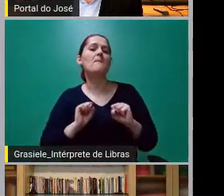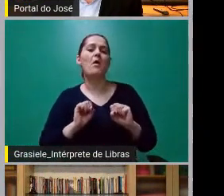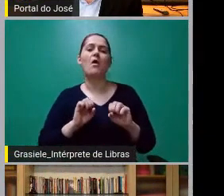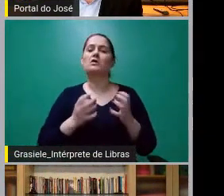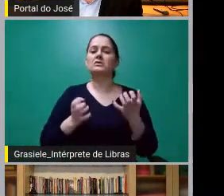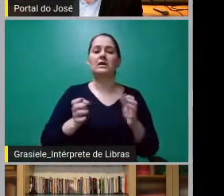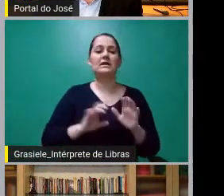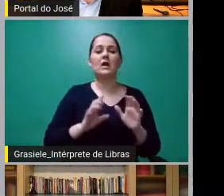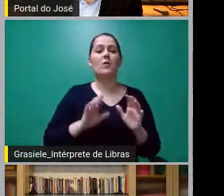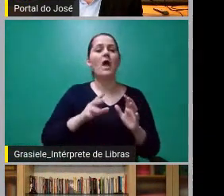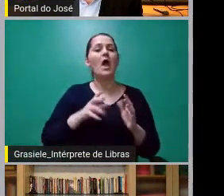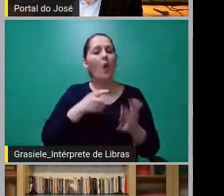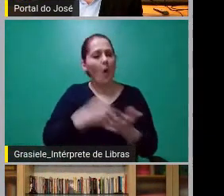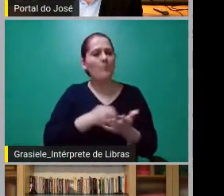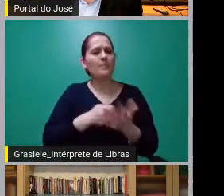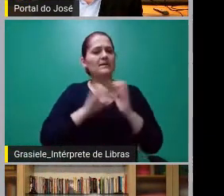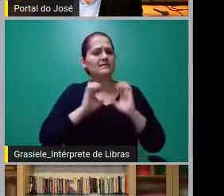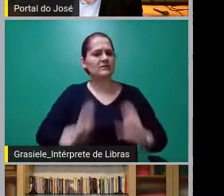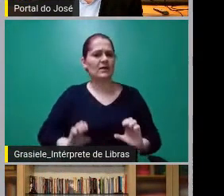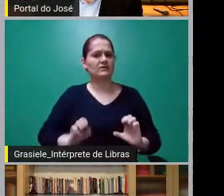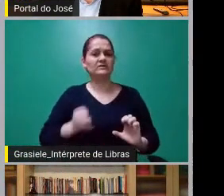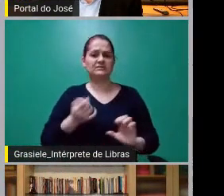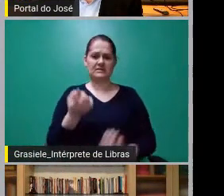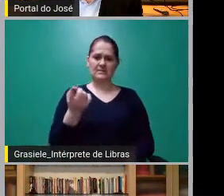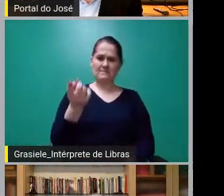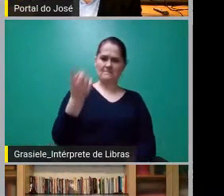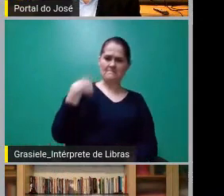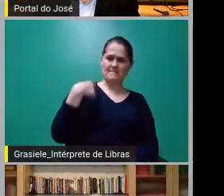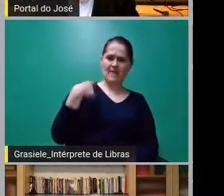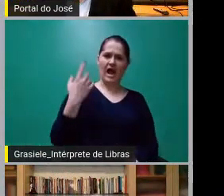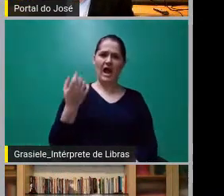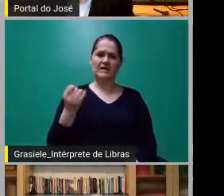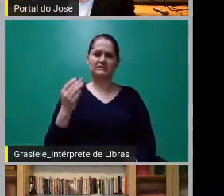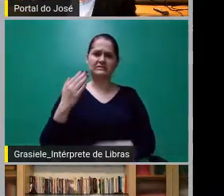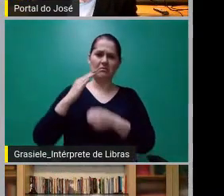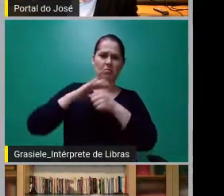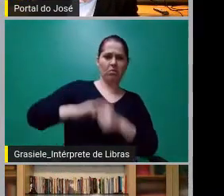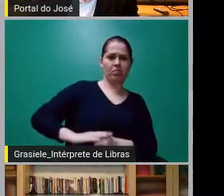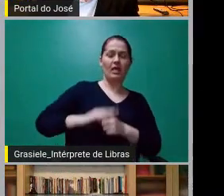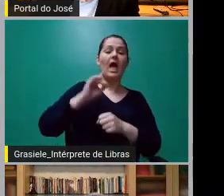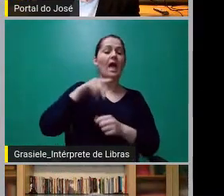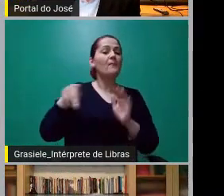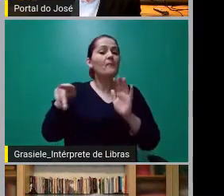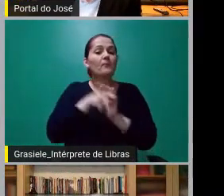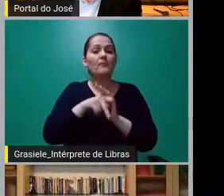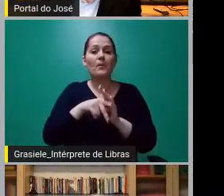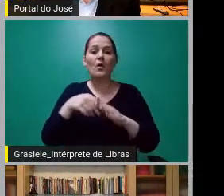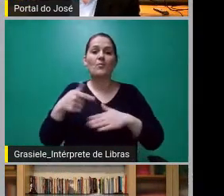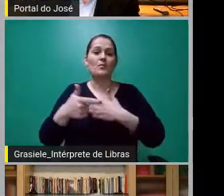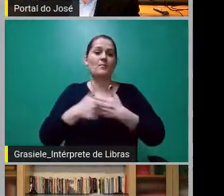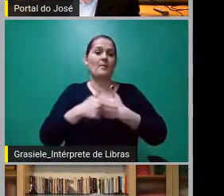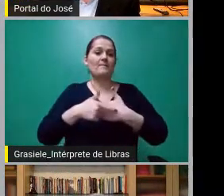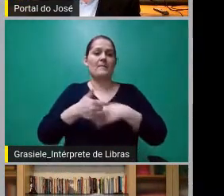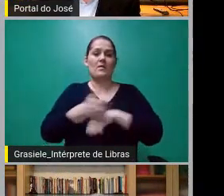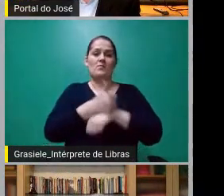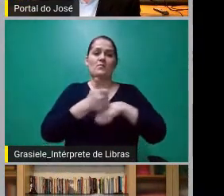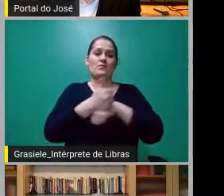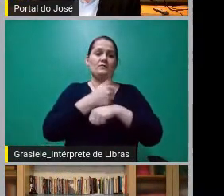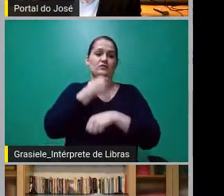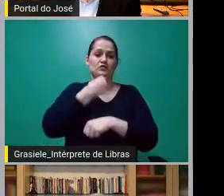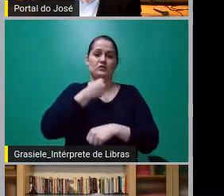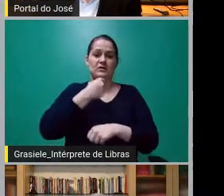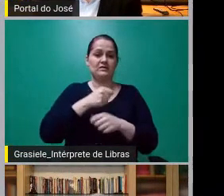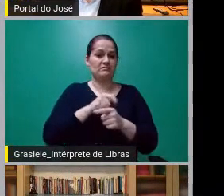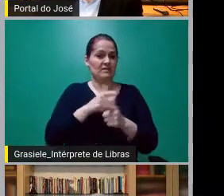ética. Então, lutar contra o arbítrio, portanto, contra o fascismo, é uma obrigação do jornalista. Ele sequer pode se